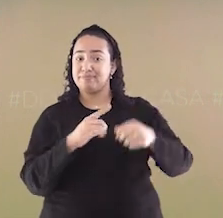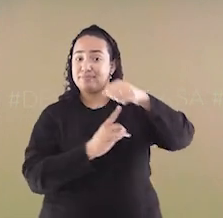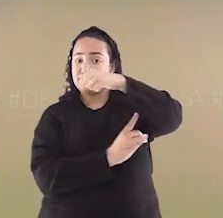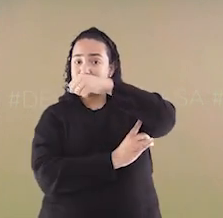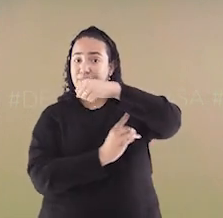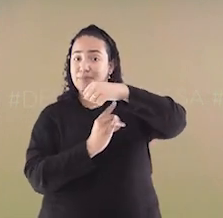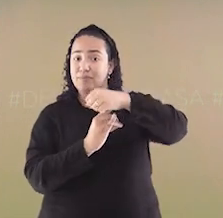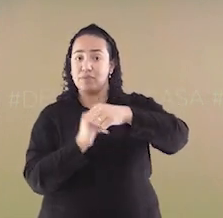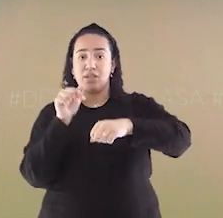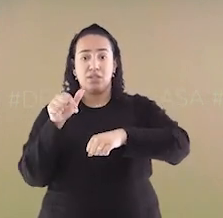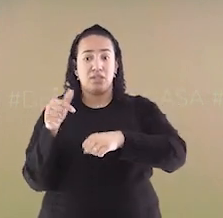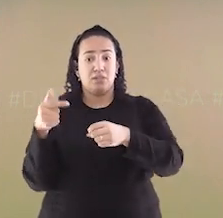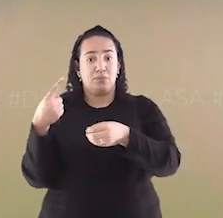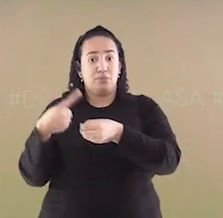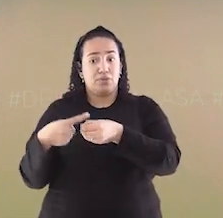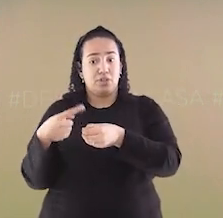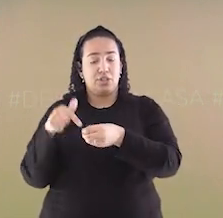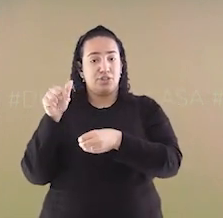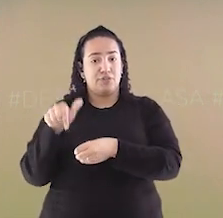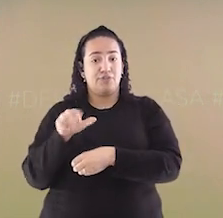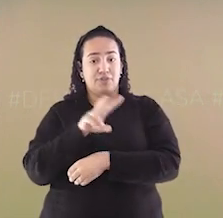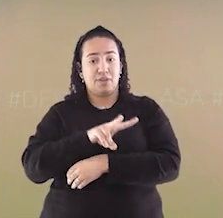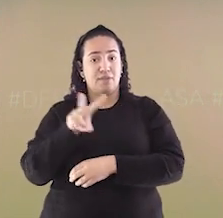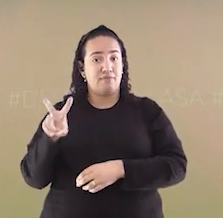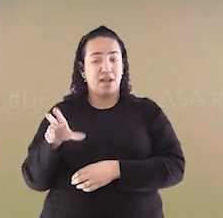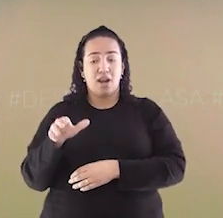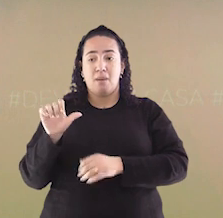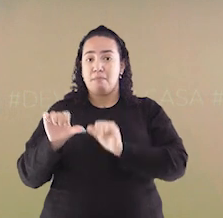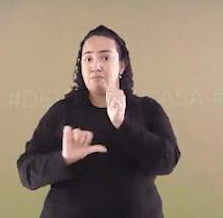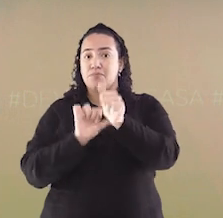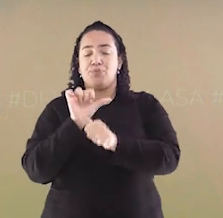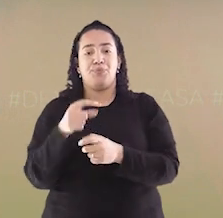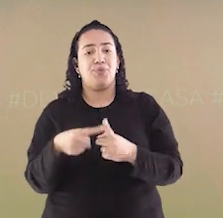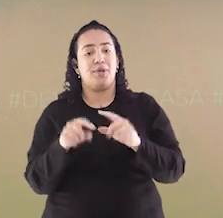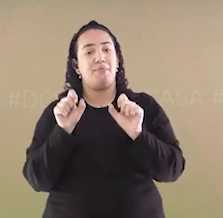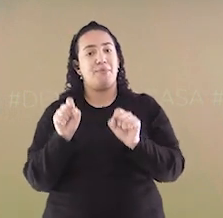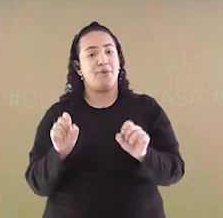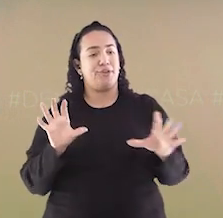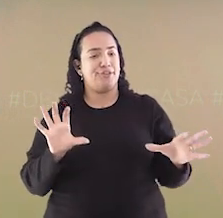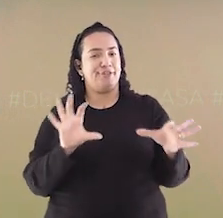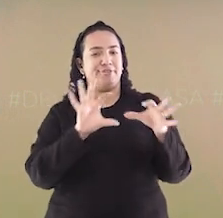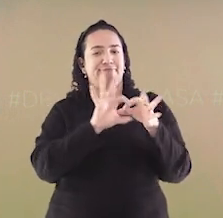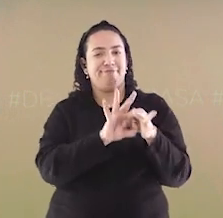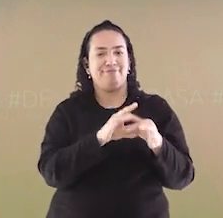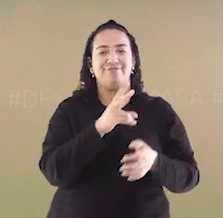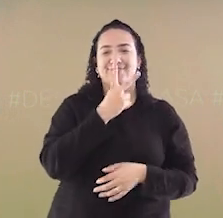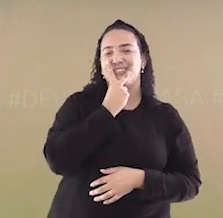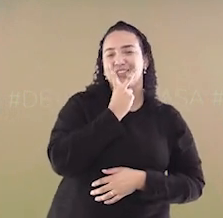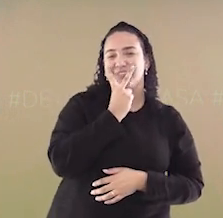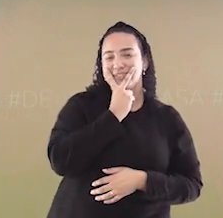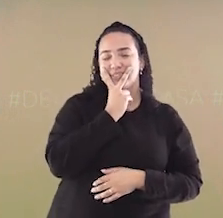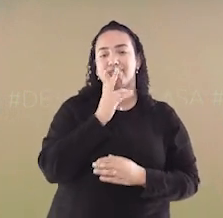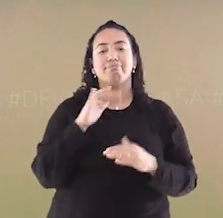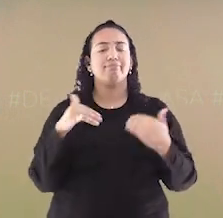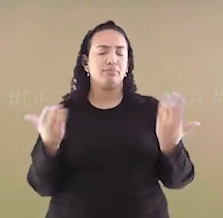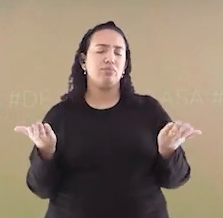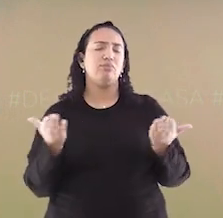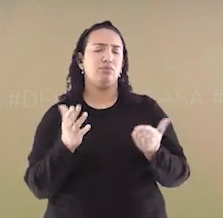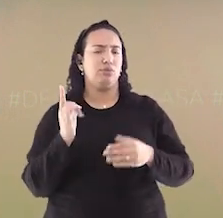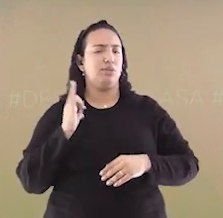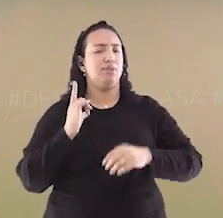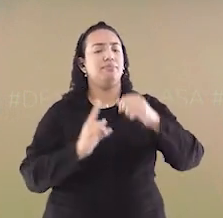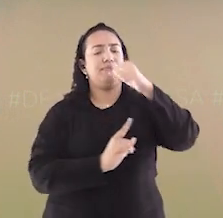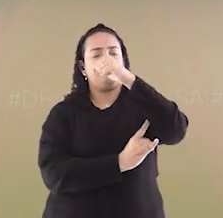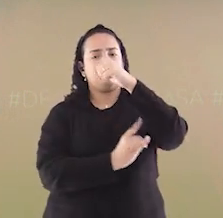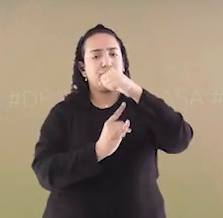o município, pois tornou mais fácil a ligação entre os municípios da Grande Vitória. Hoje em dia, existem outras pontes tão